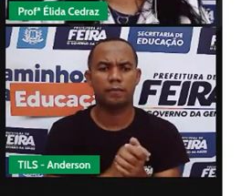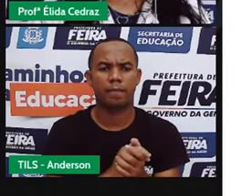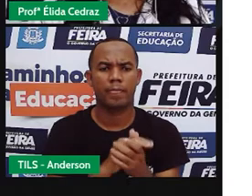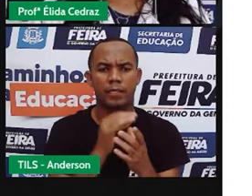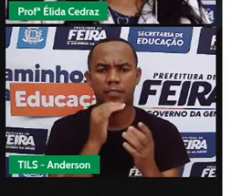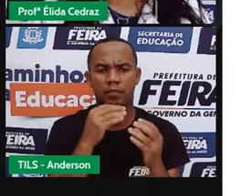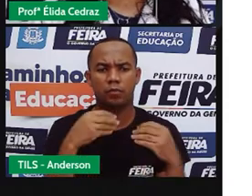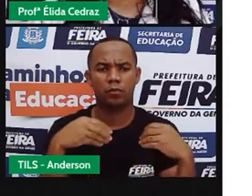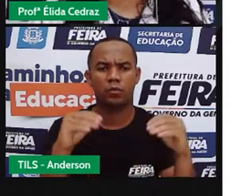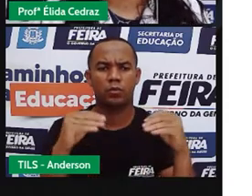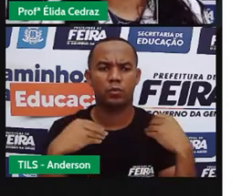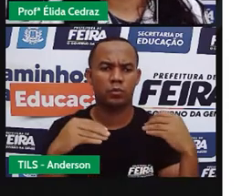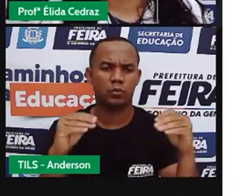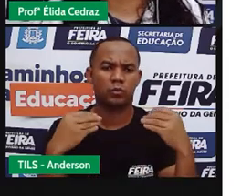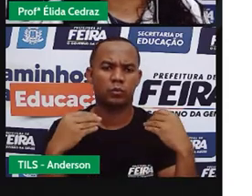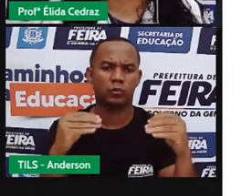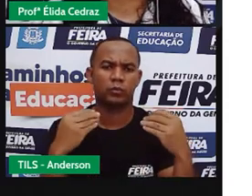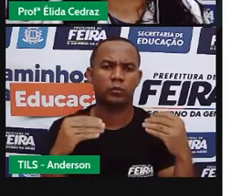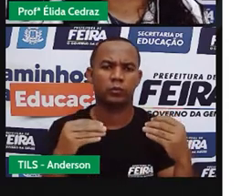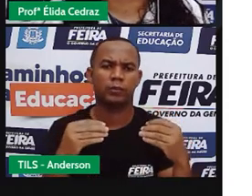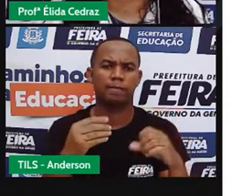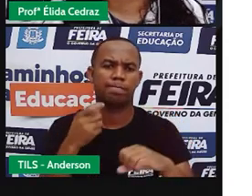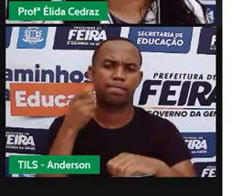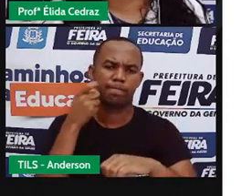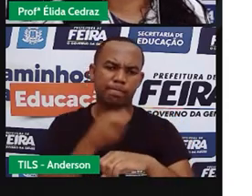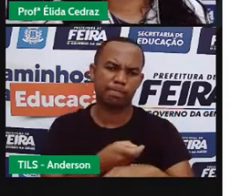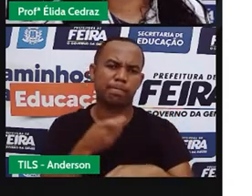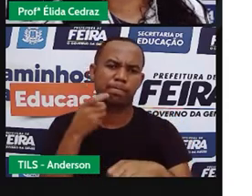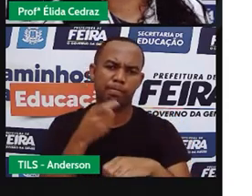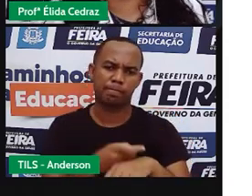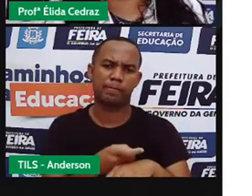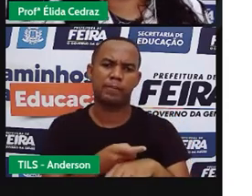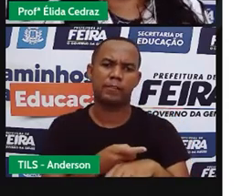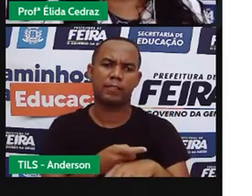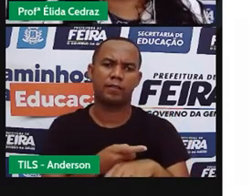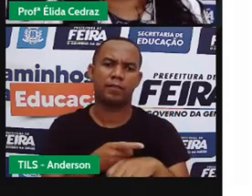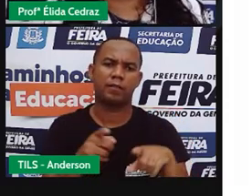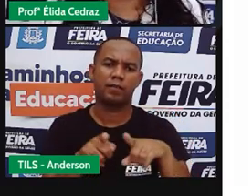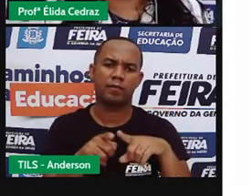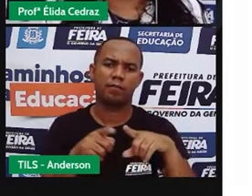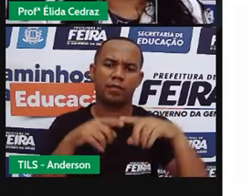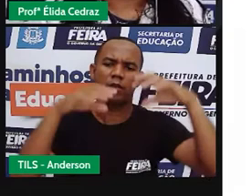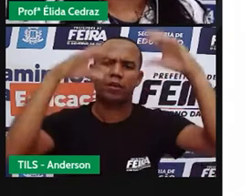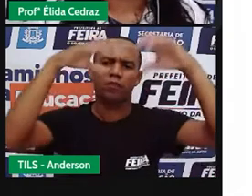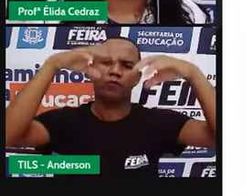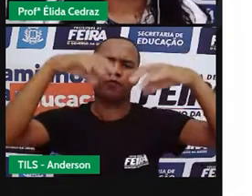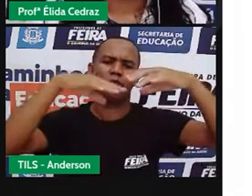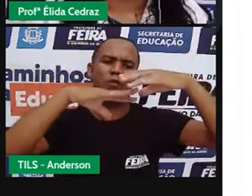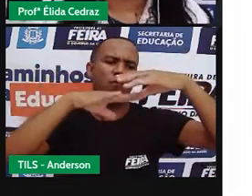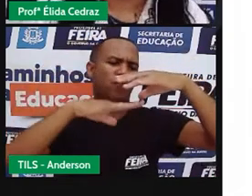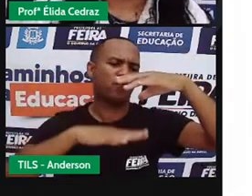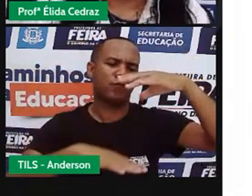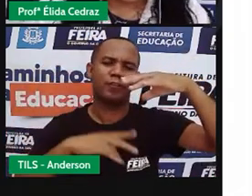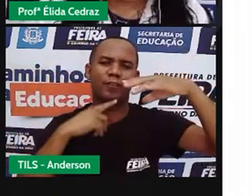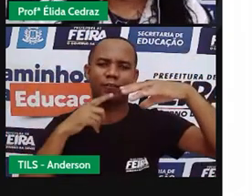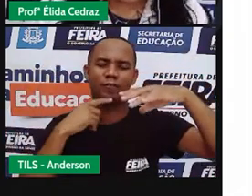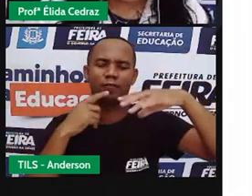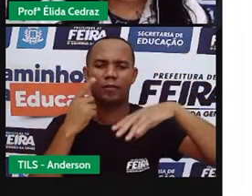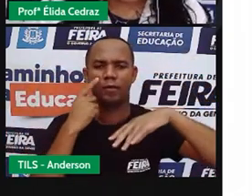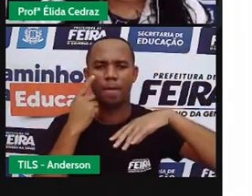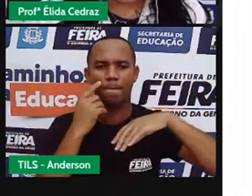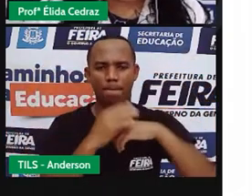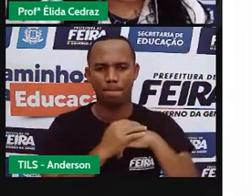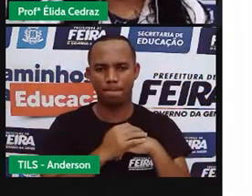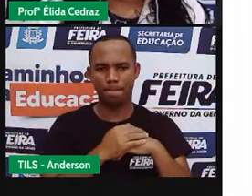Flexibilidade, resistência e permeabilidade. A